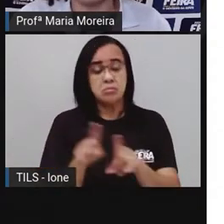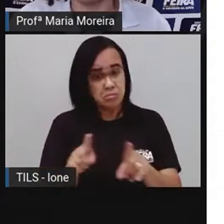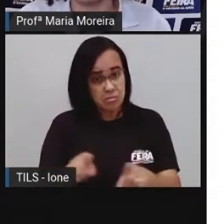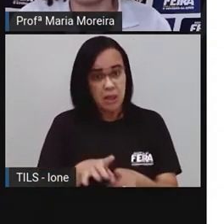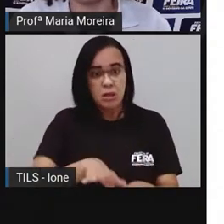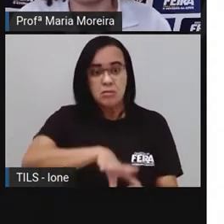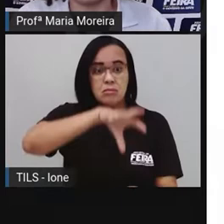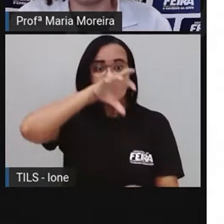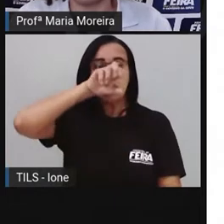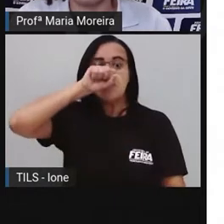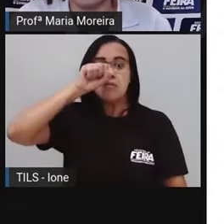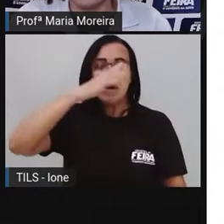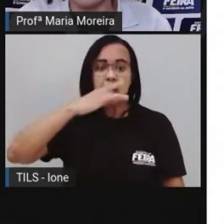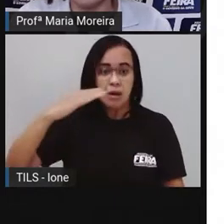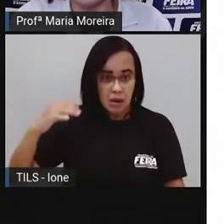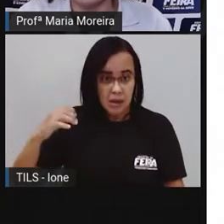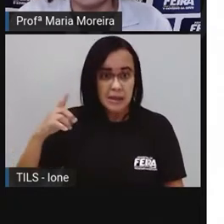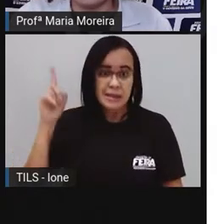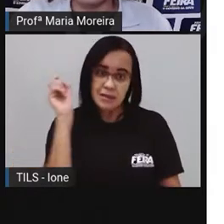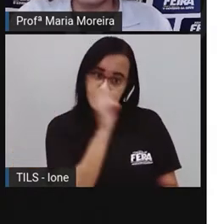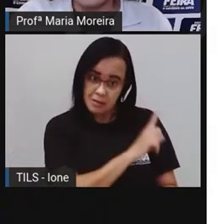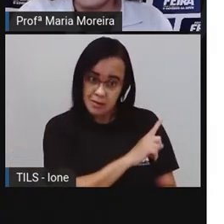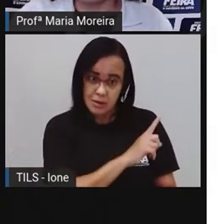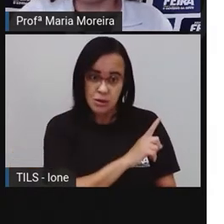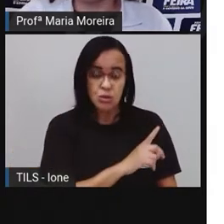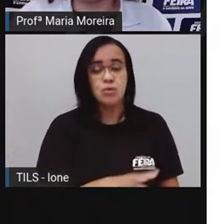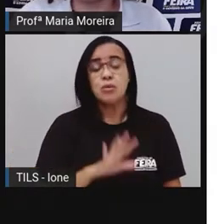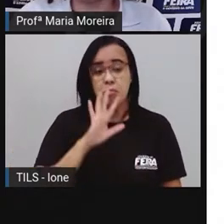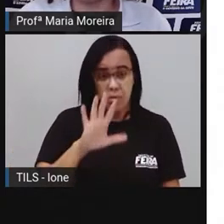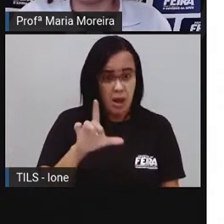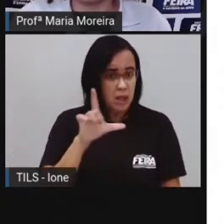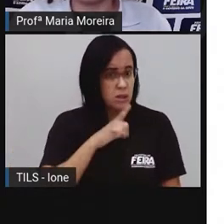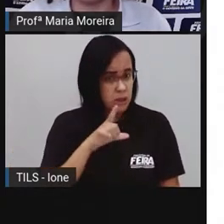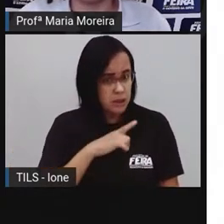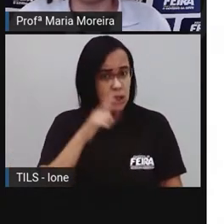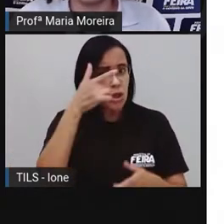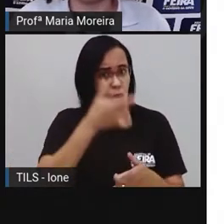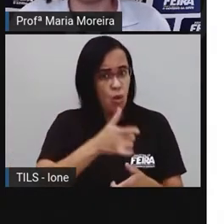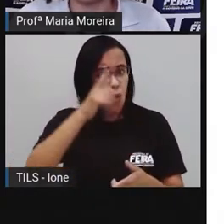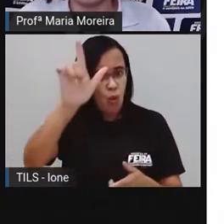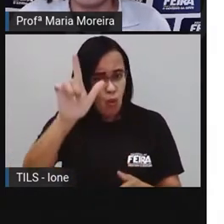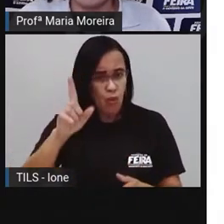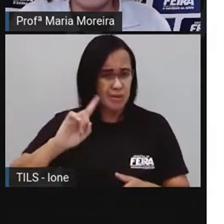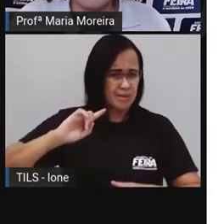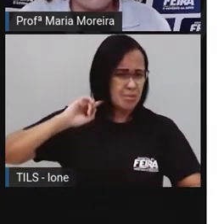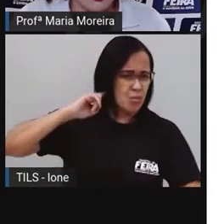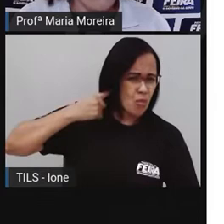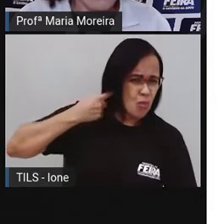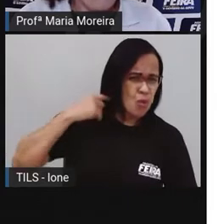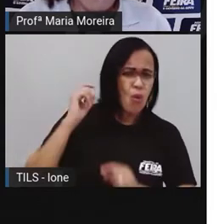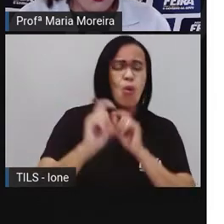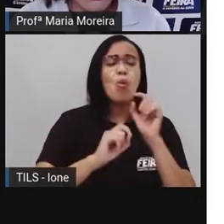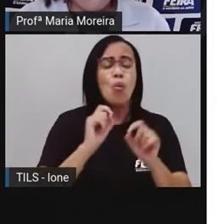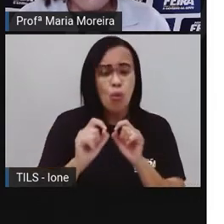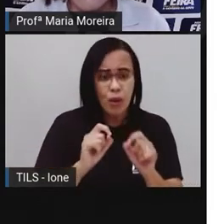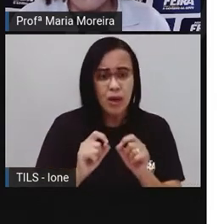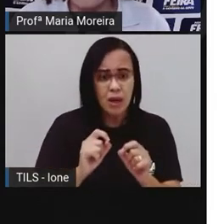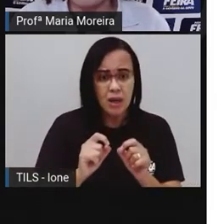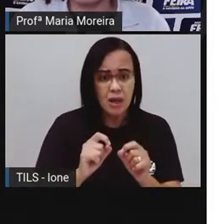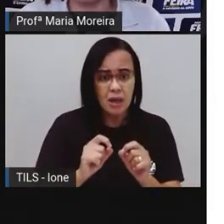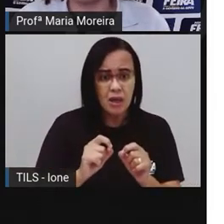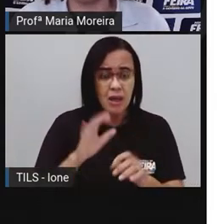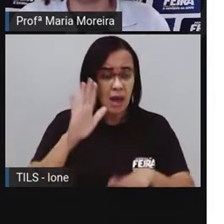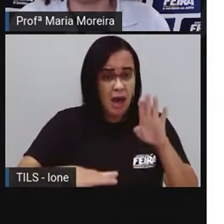afeta a nossa qualidade de vida. É isso? É até curioso que as pessoas se esqueçam dessa forma de poluição, pois a gente